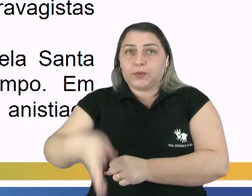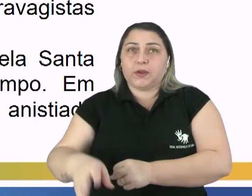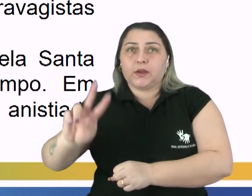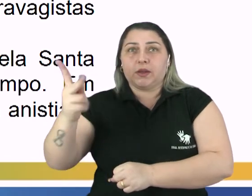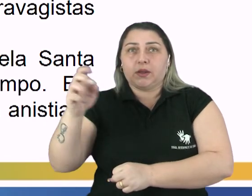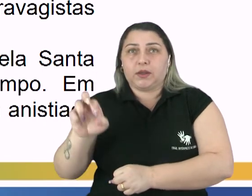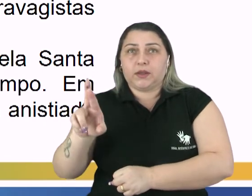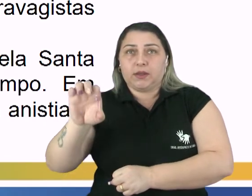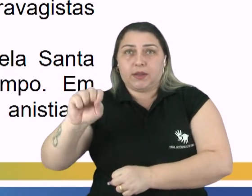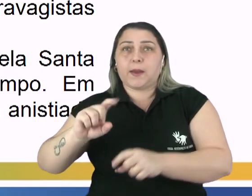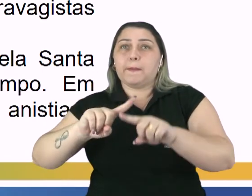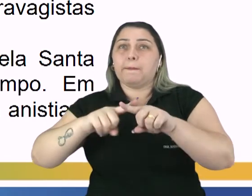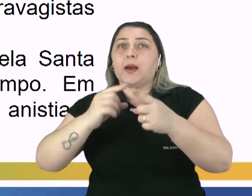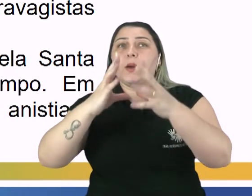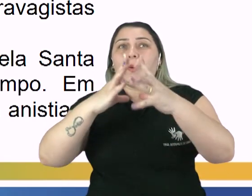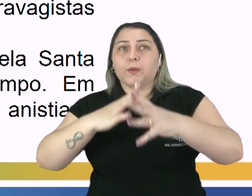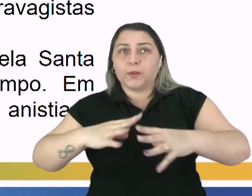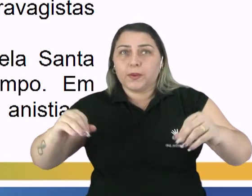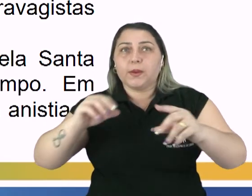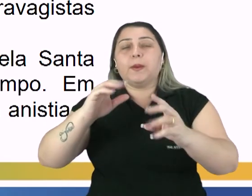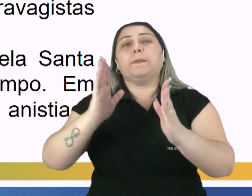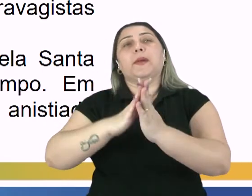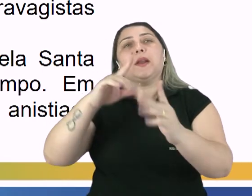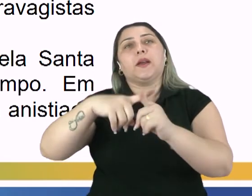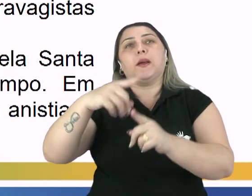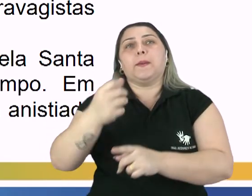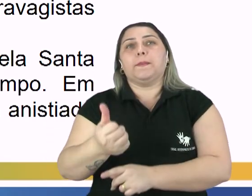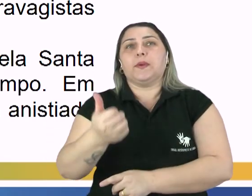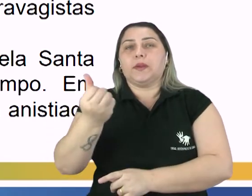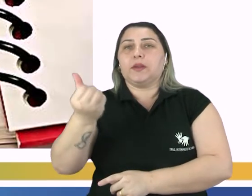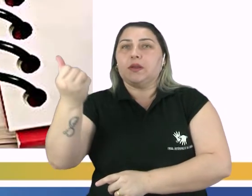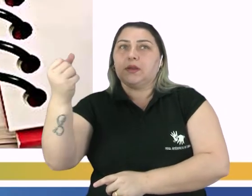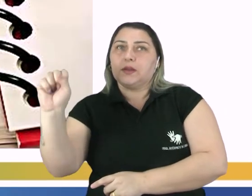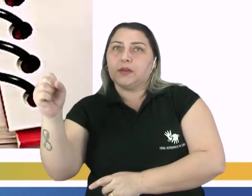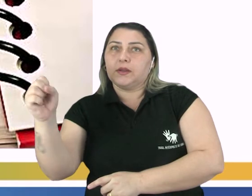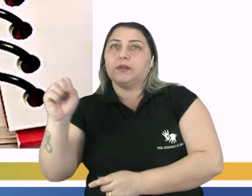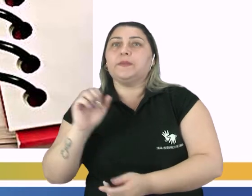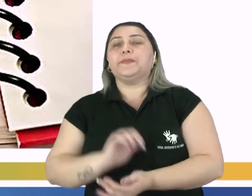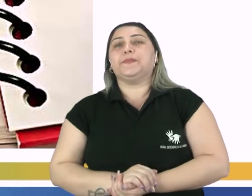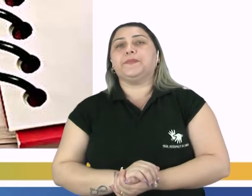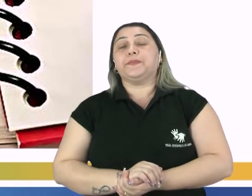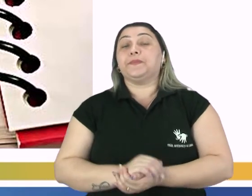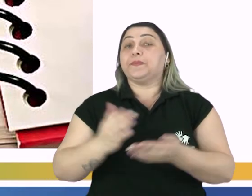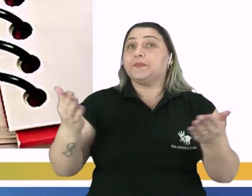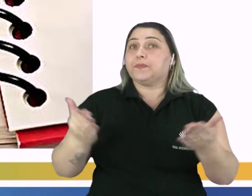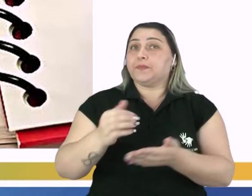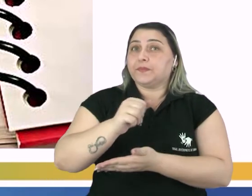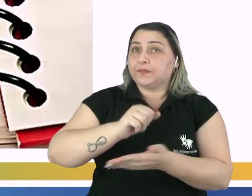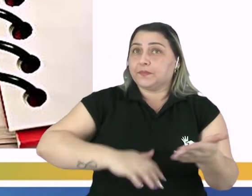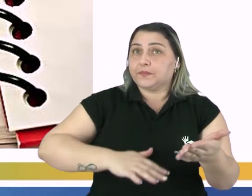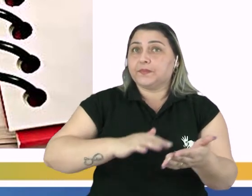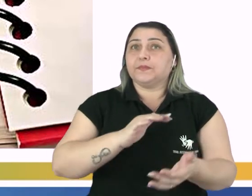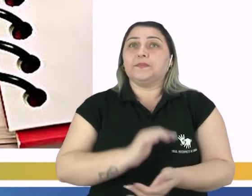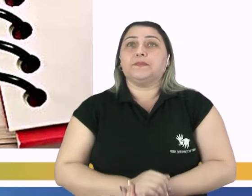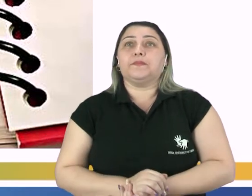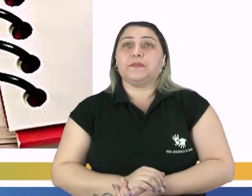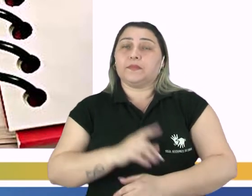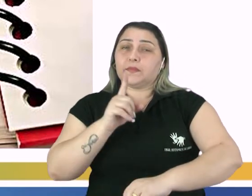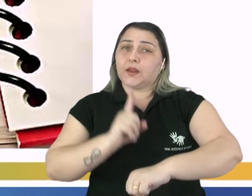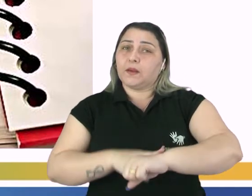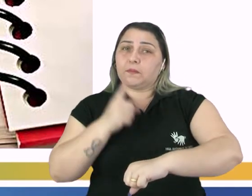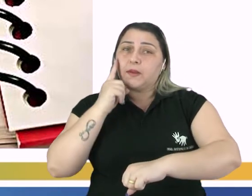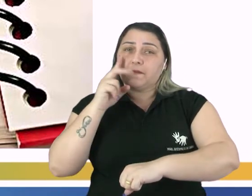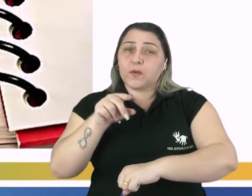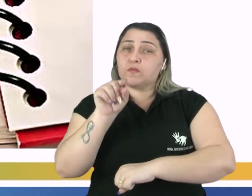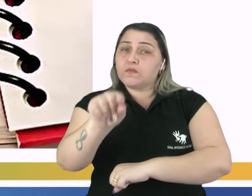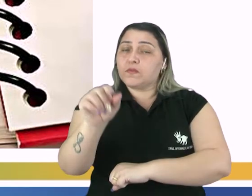mas foi anistiado pela igreja em 1668. Vamos fazer a atividade? Para ver